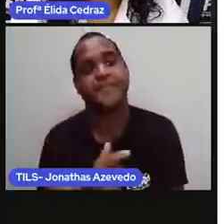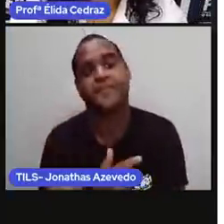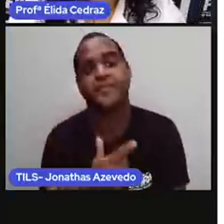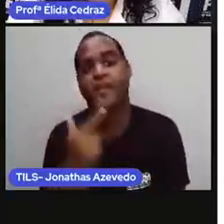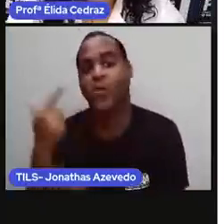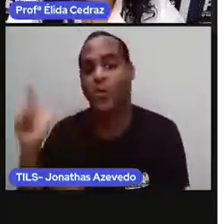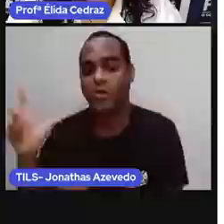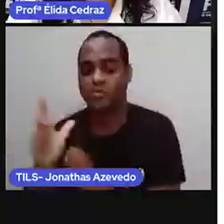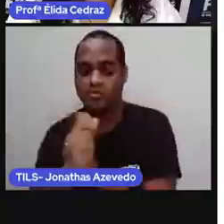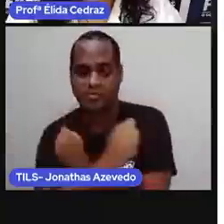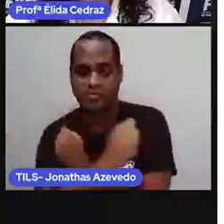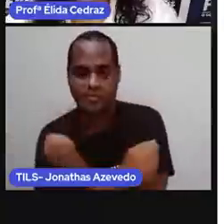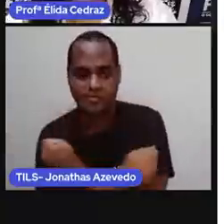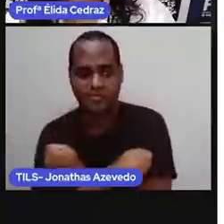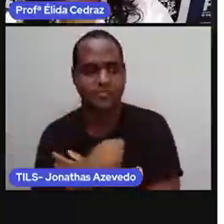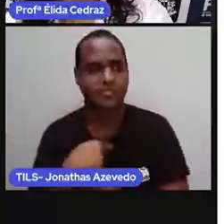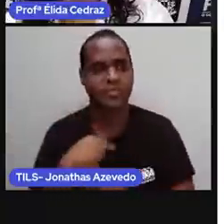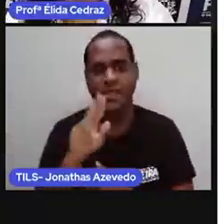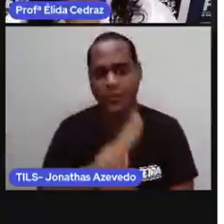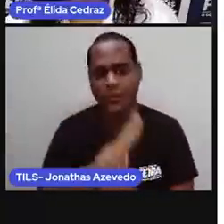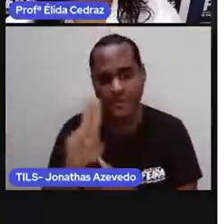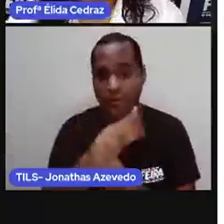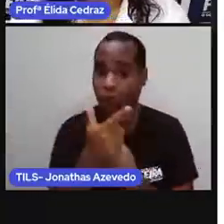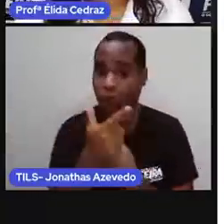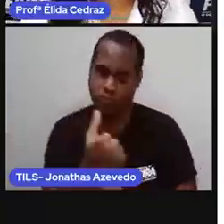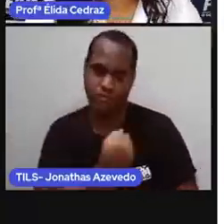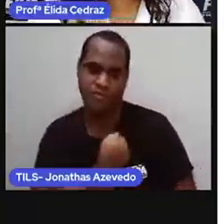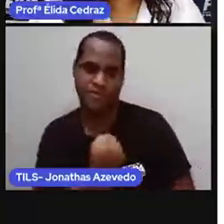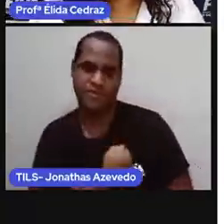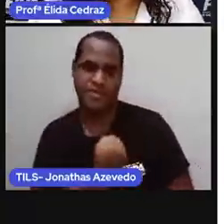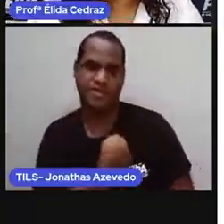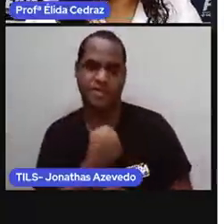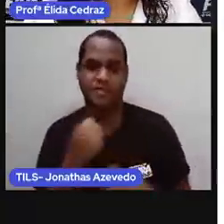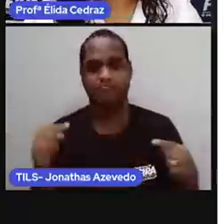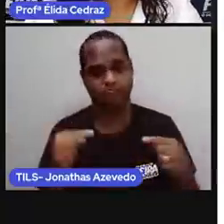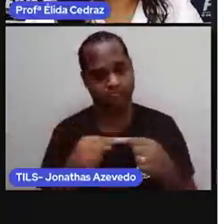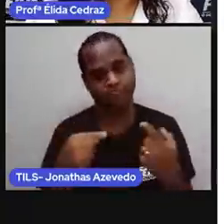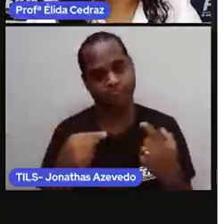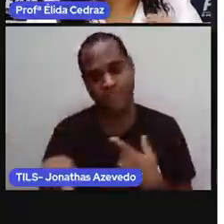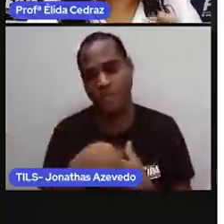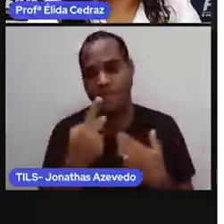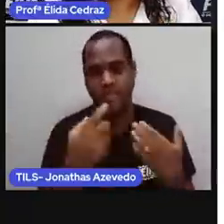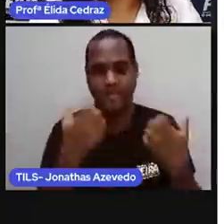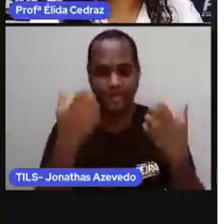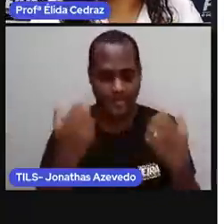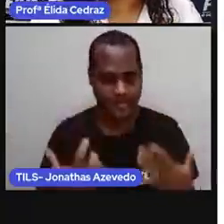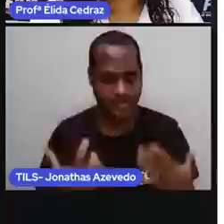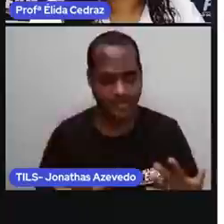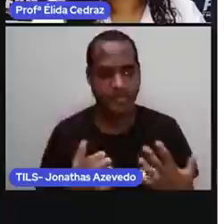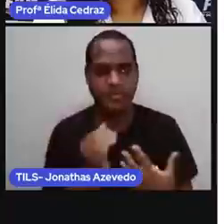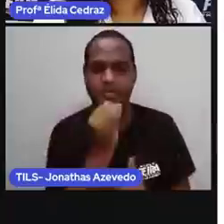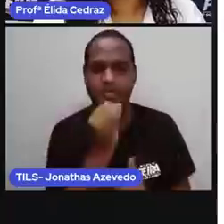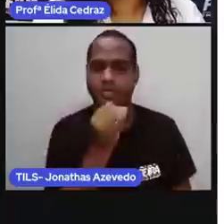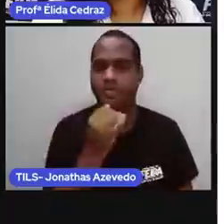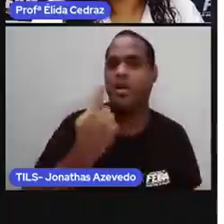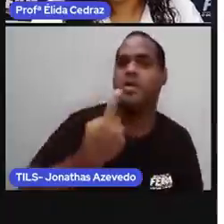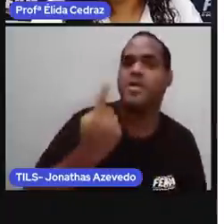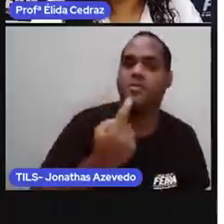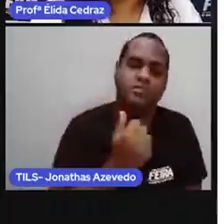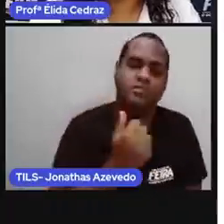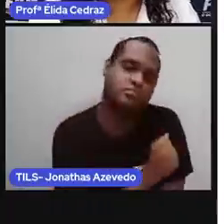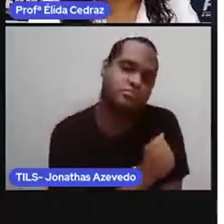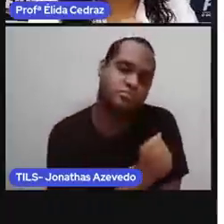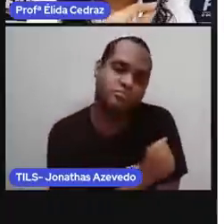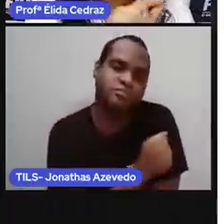aluno resolveu usar os números. Vamos acompanhar a estratégia do primeiro aluno que usou os